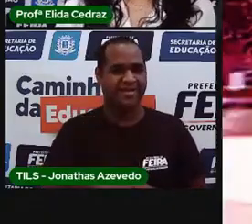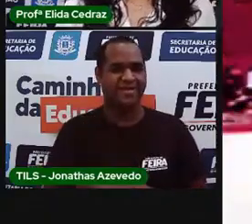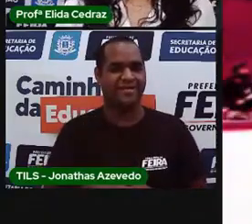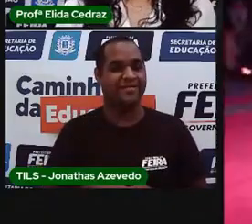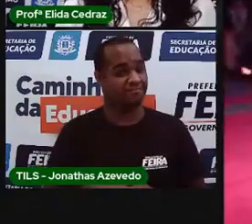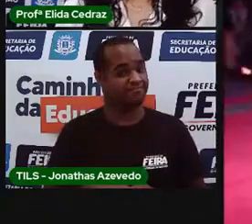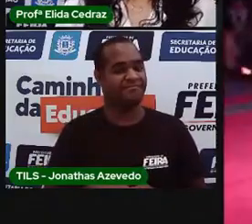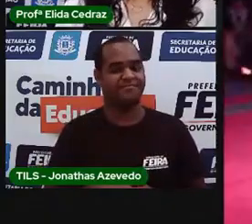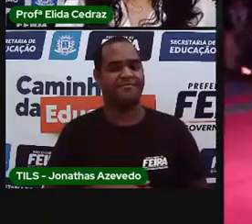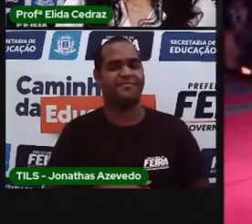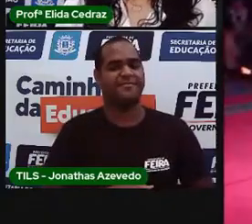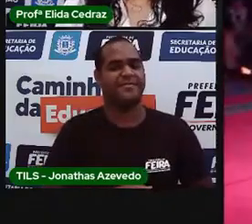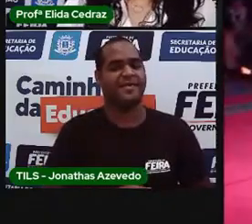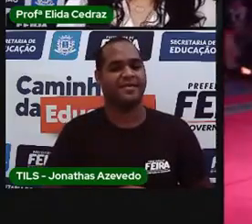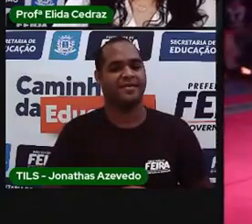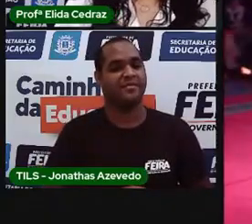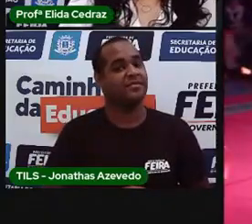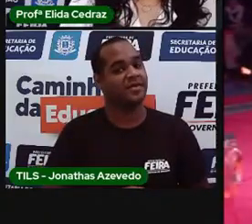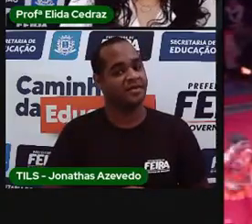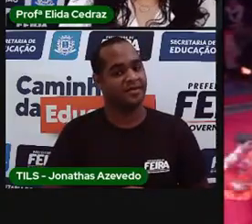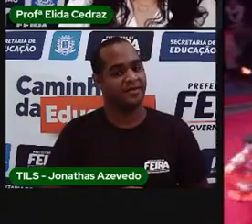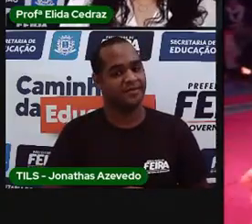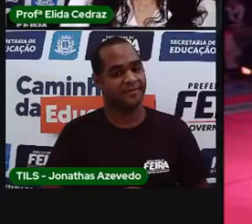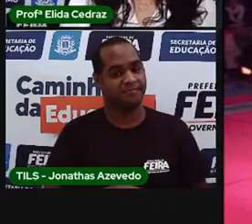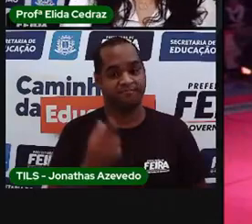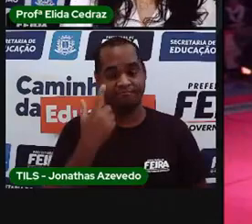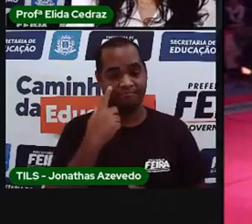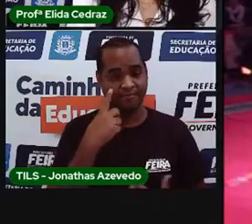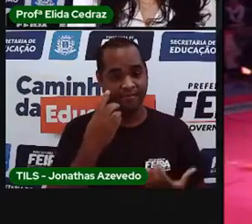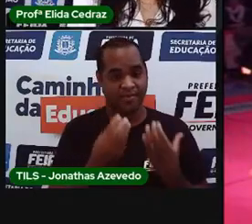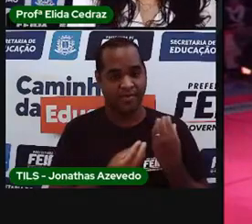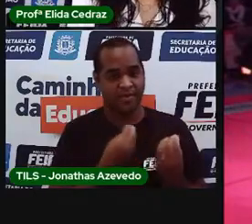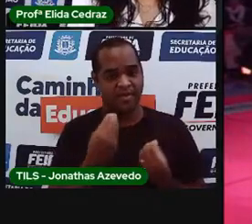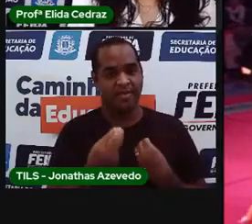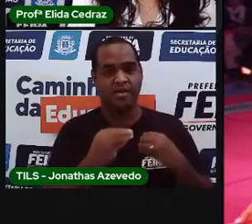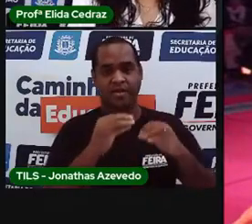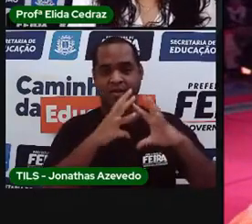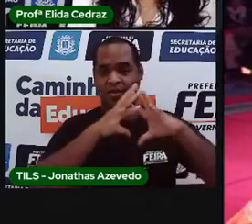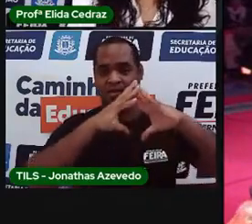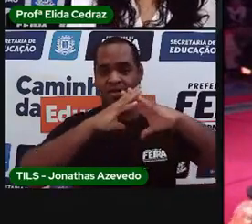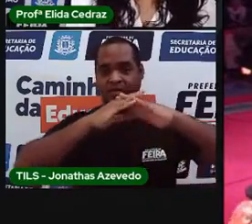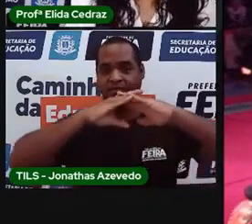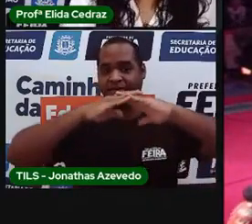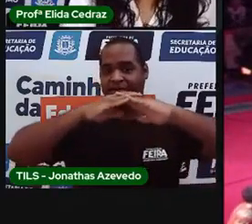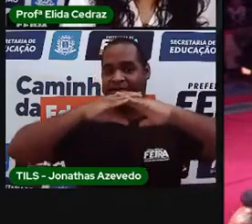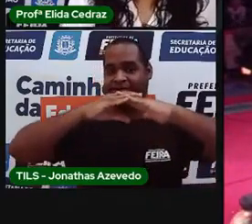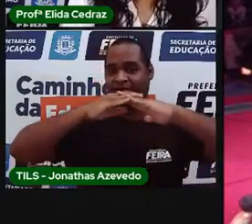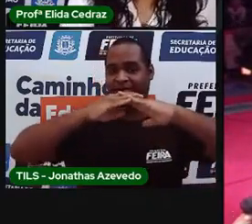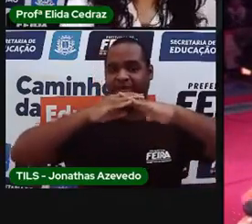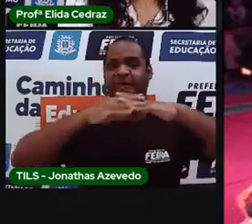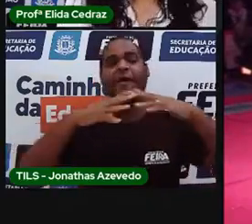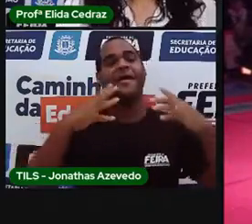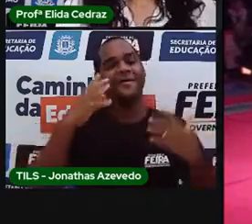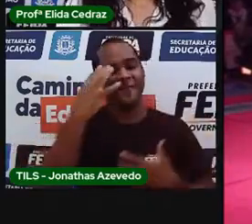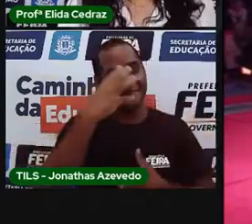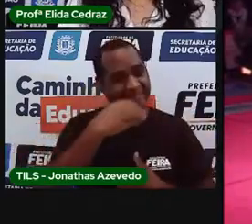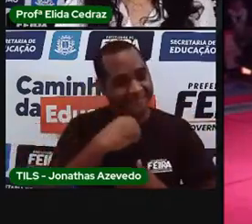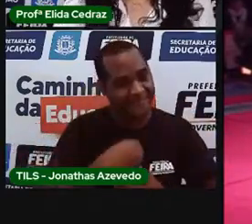Vamos lá. E aqui nós temos um circo. Olha que coisa linda.